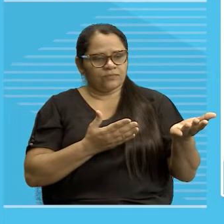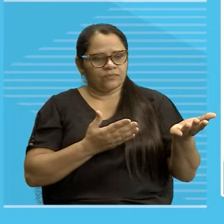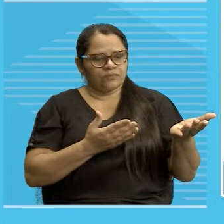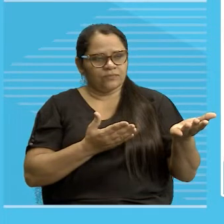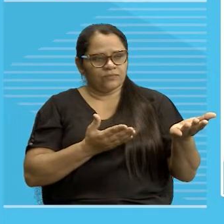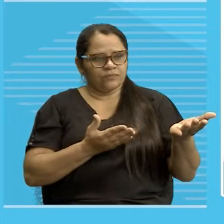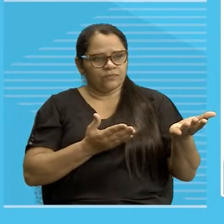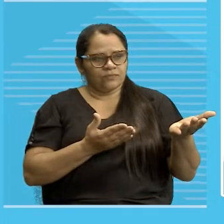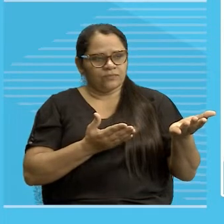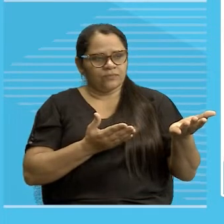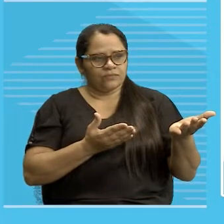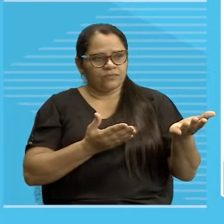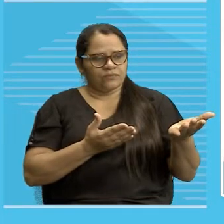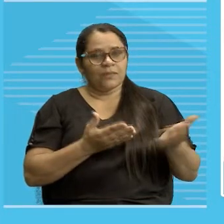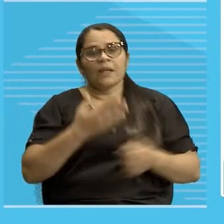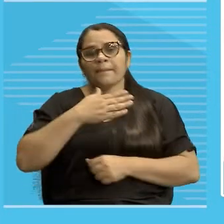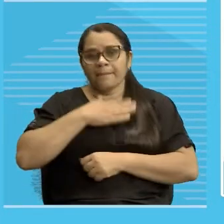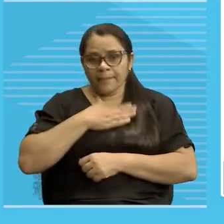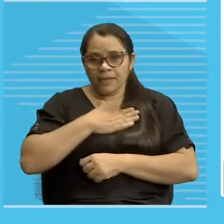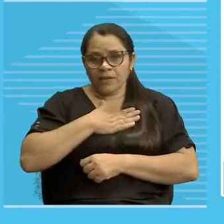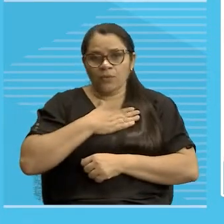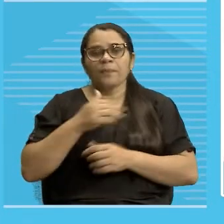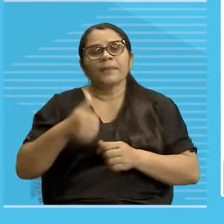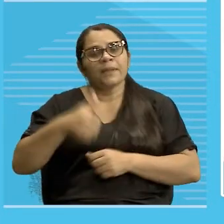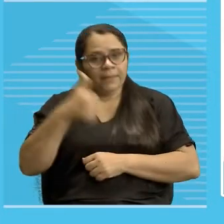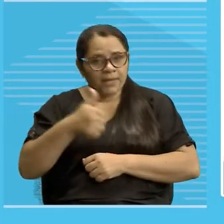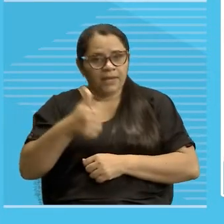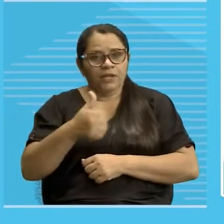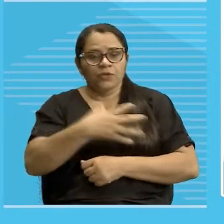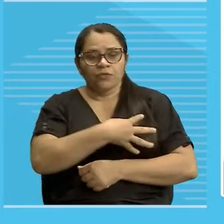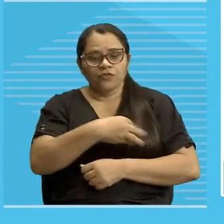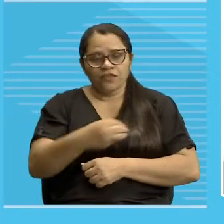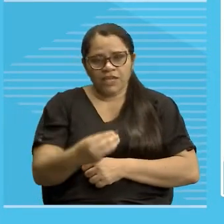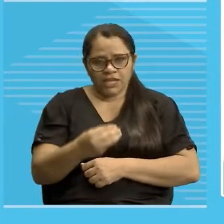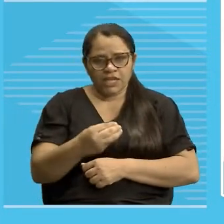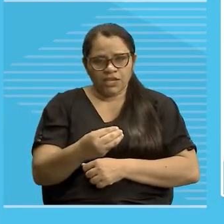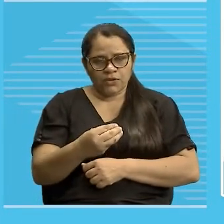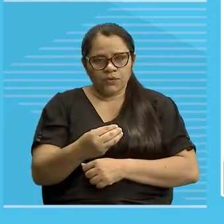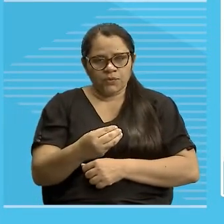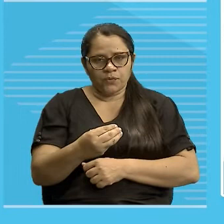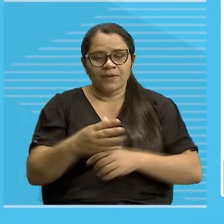meu primogênito, primeiro filho nascido,